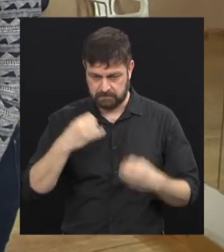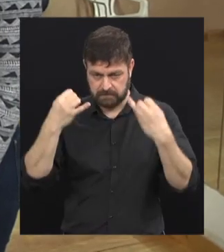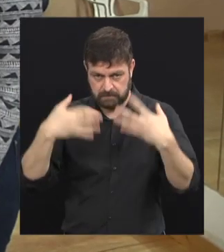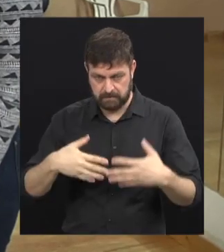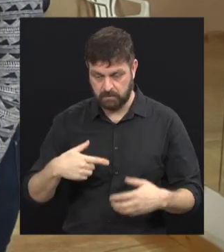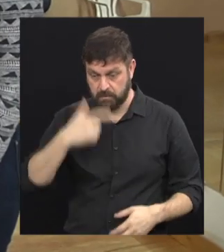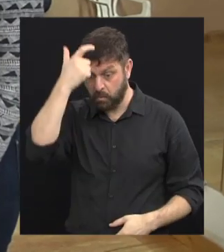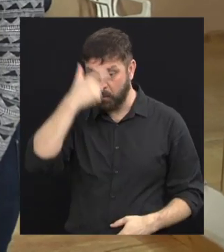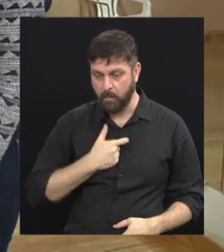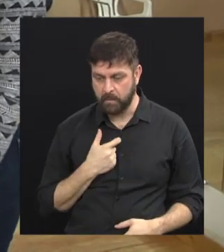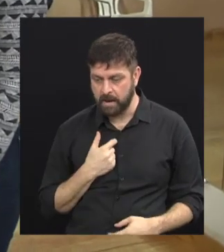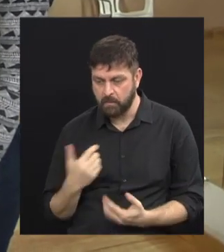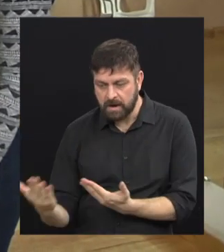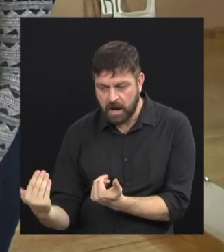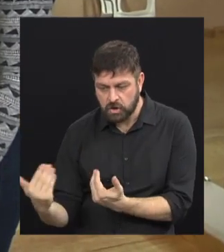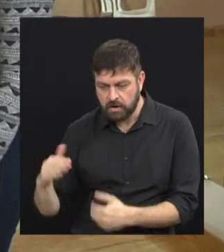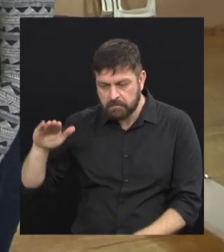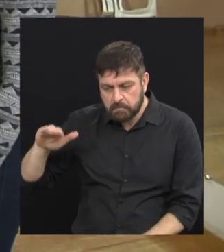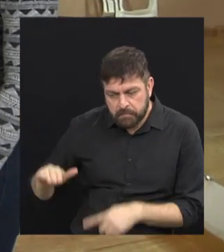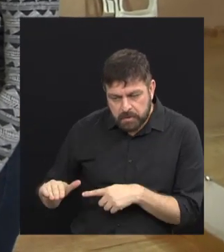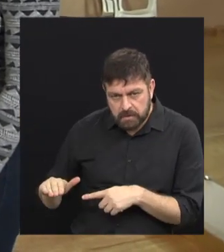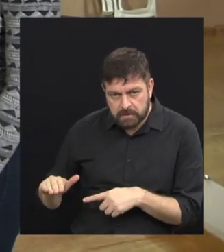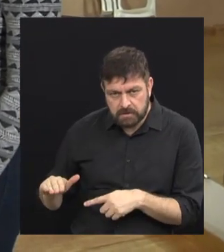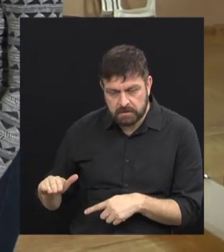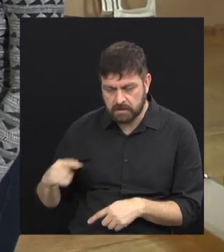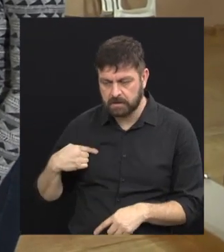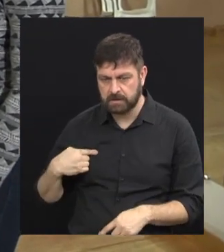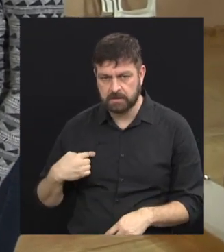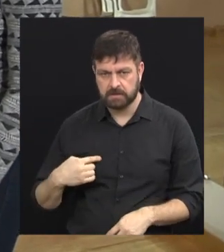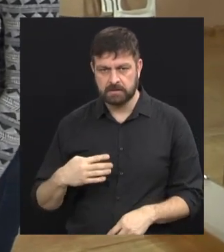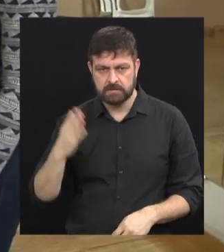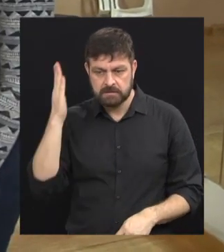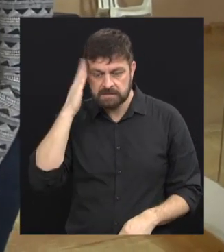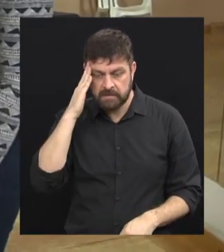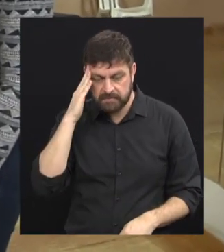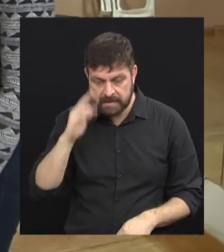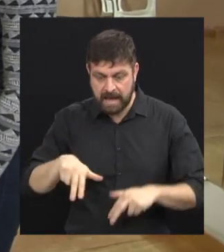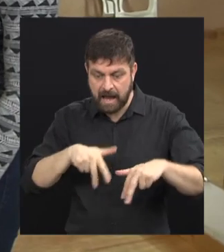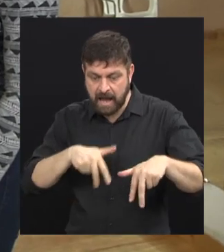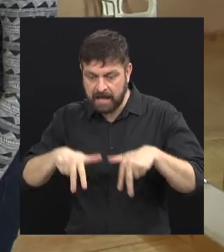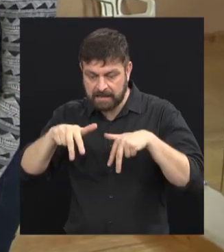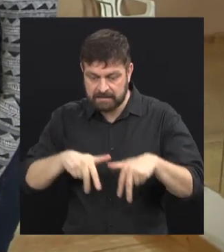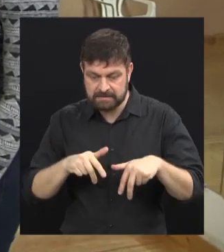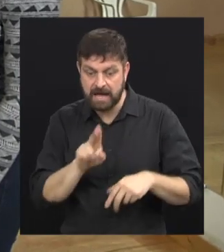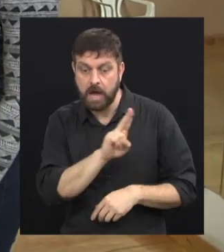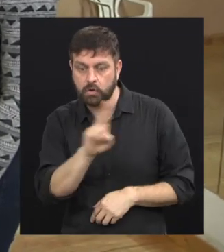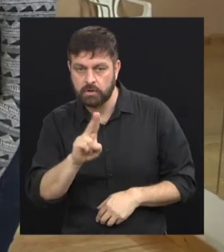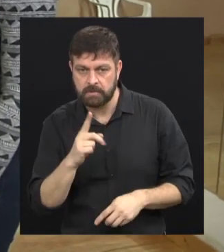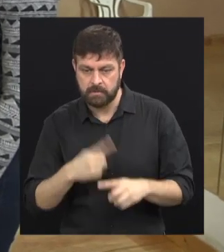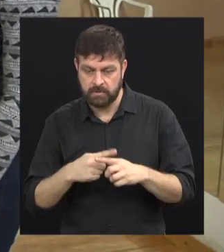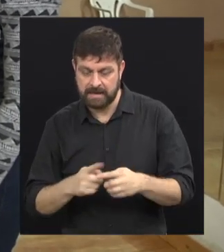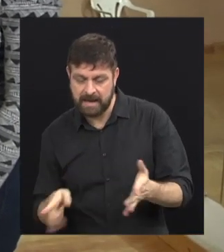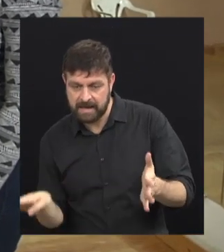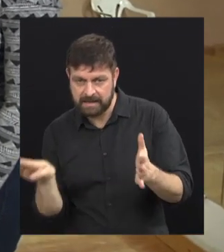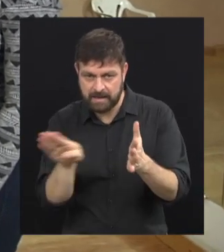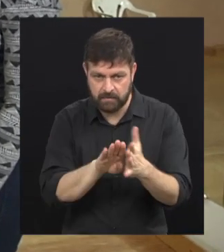Quando eu era mais nova, eu sempre sabia o passo e o nome. Porque quando você vai chegar em uma academia para conseguir uma